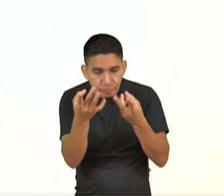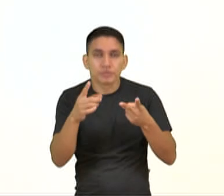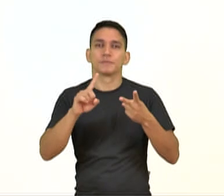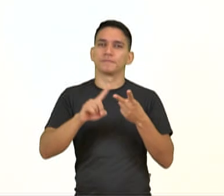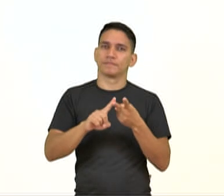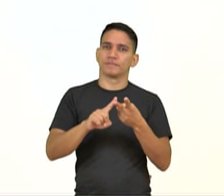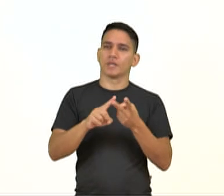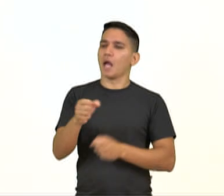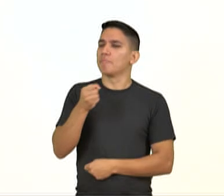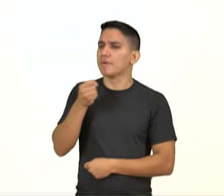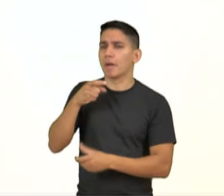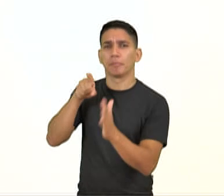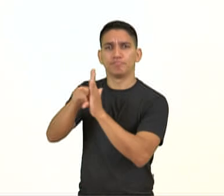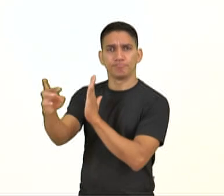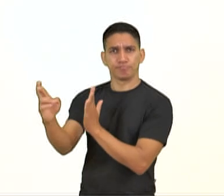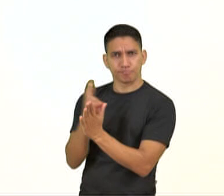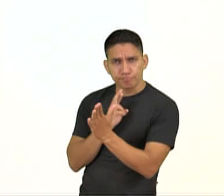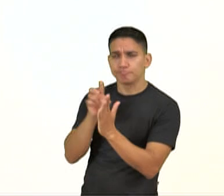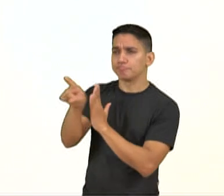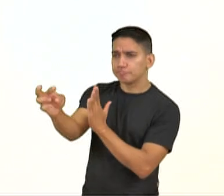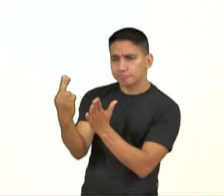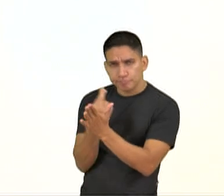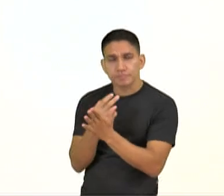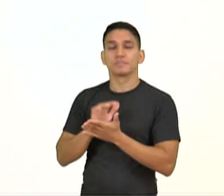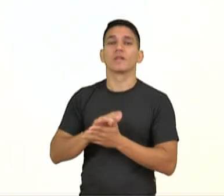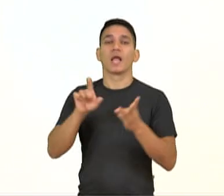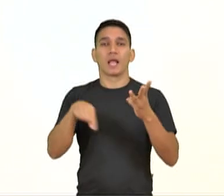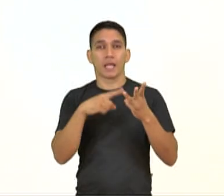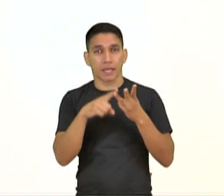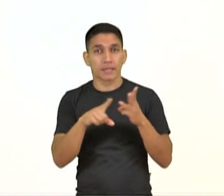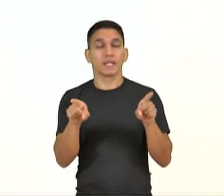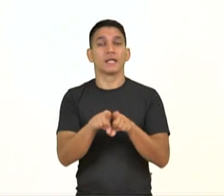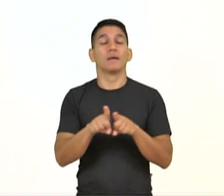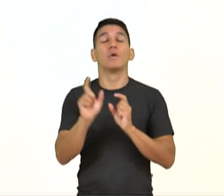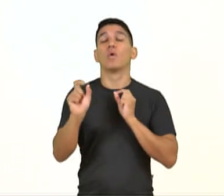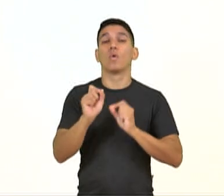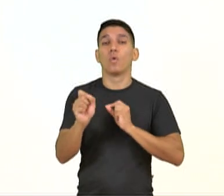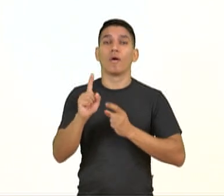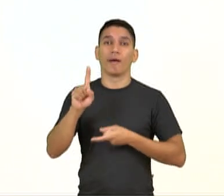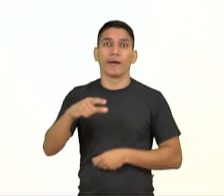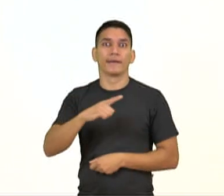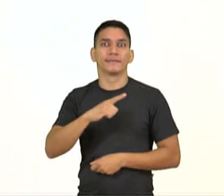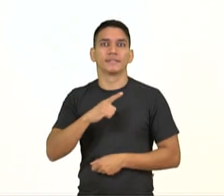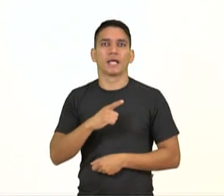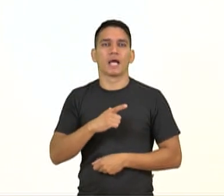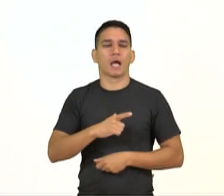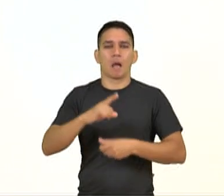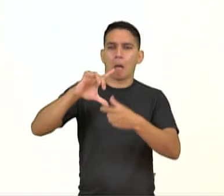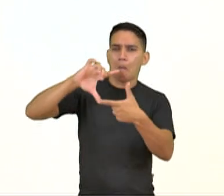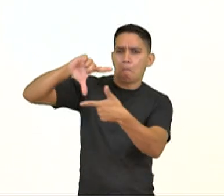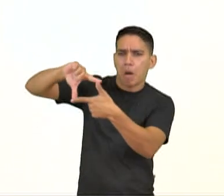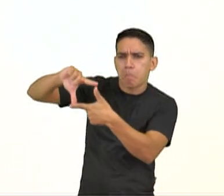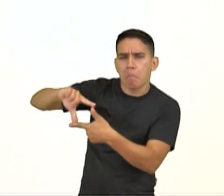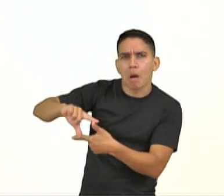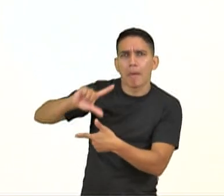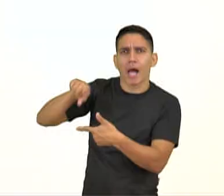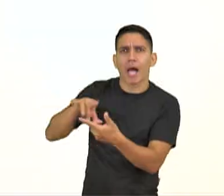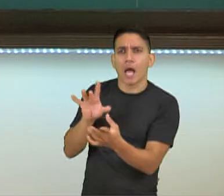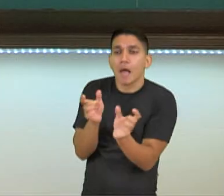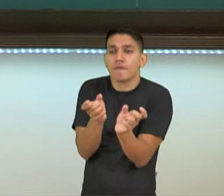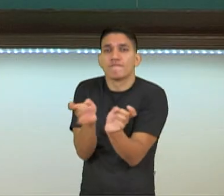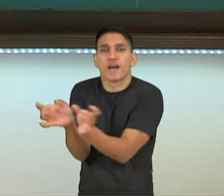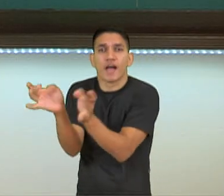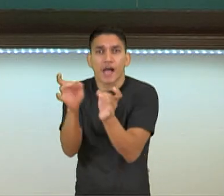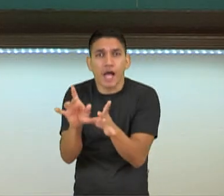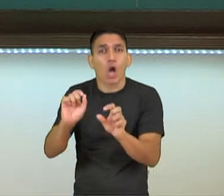reportagem, tá? Vamos ver também lá que aparecem os classificados. O que são os classificados?